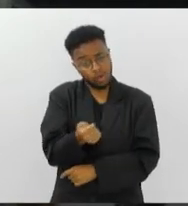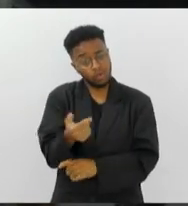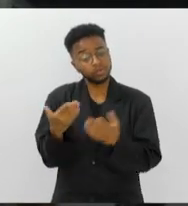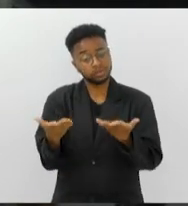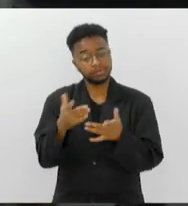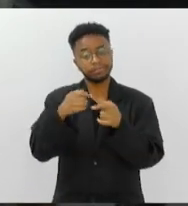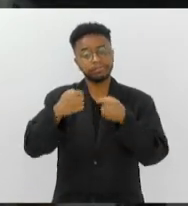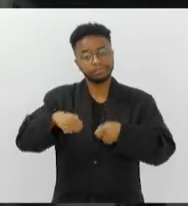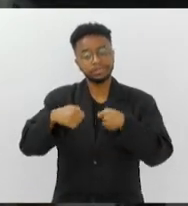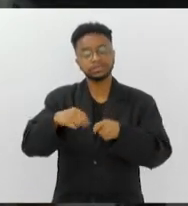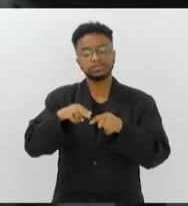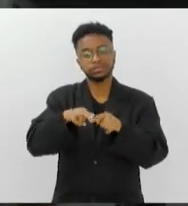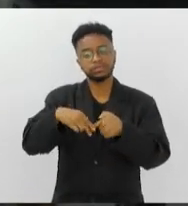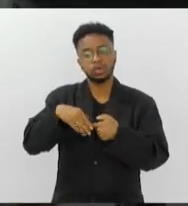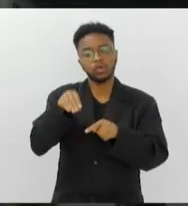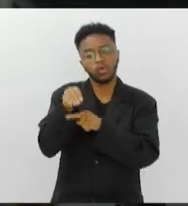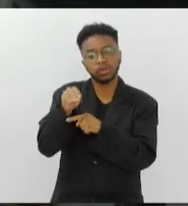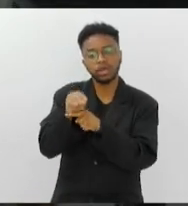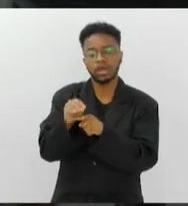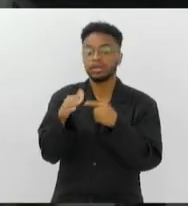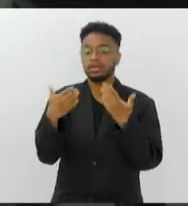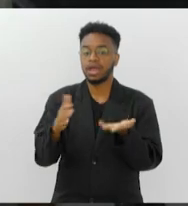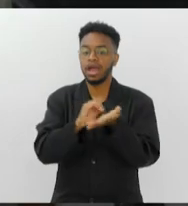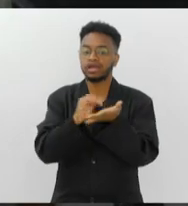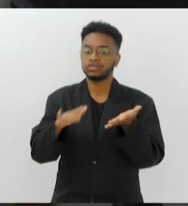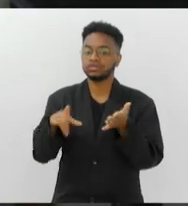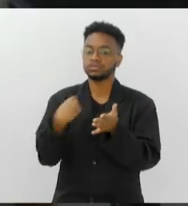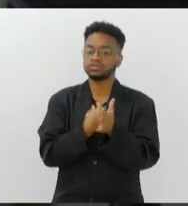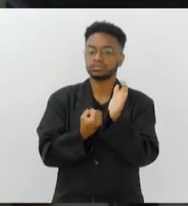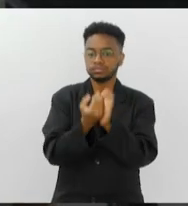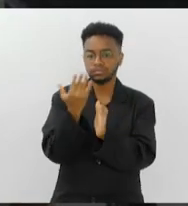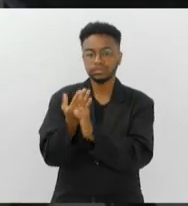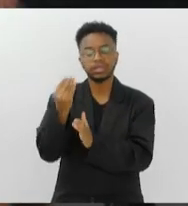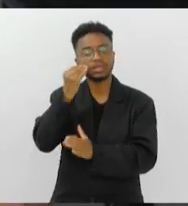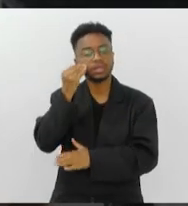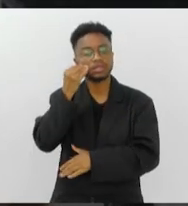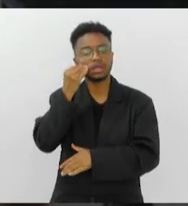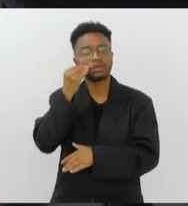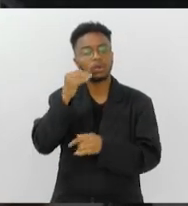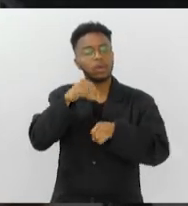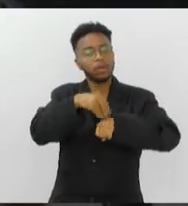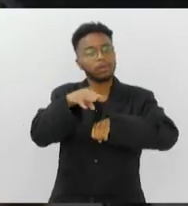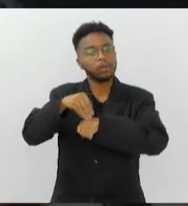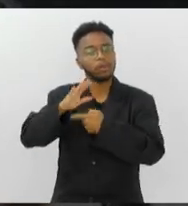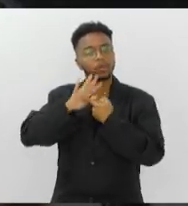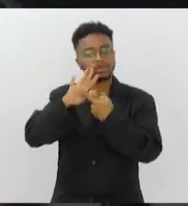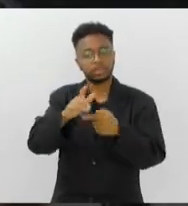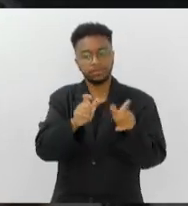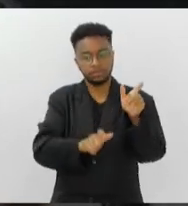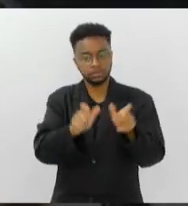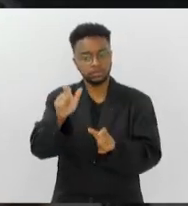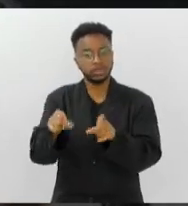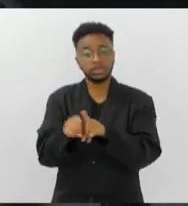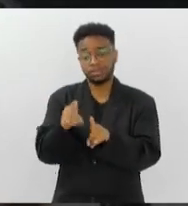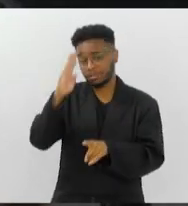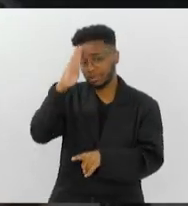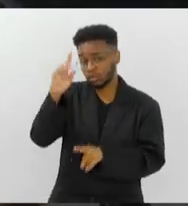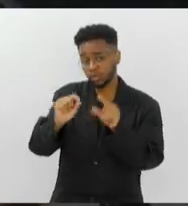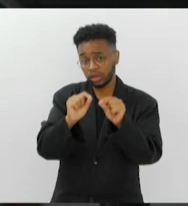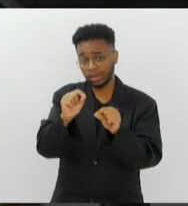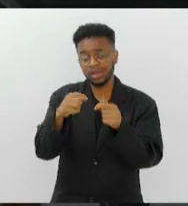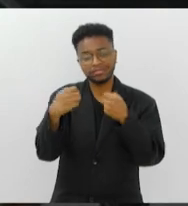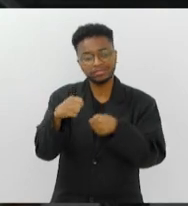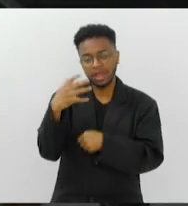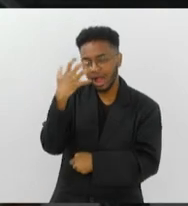isso que a gente precisa conservar. Então, essas atividades que a gente faz são justamente para que as pessoas conheçam um pouquinho mais, e mais que conheçam, que elas se